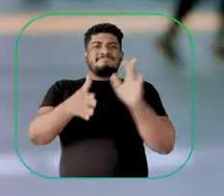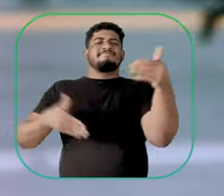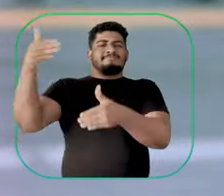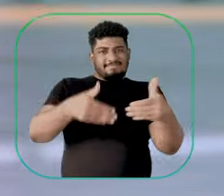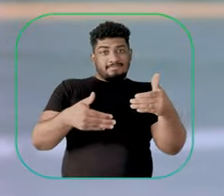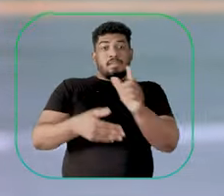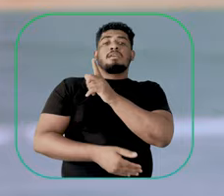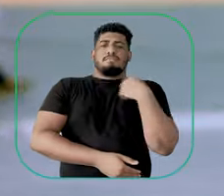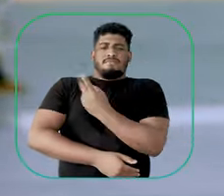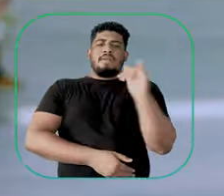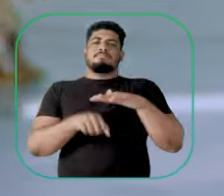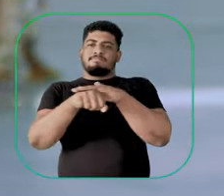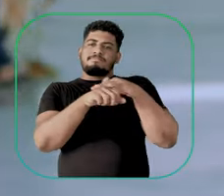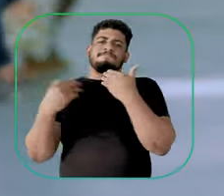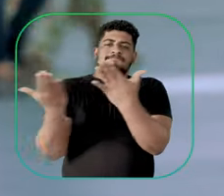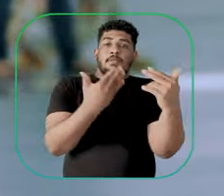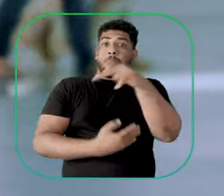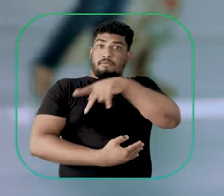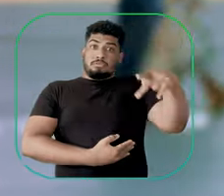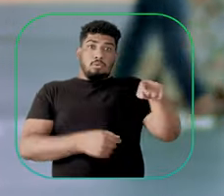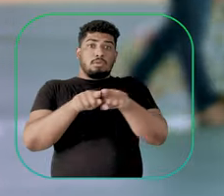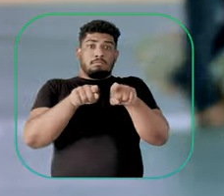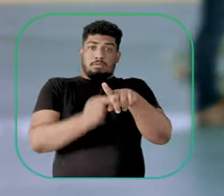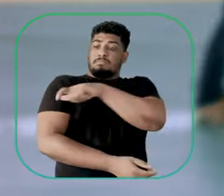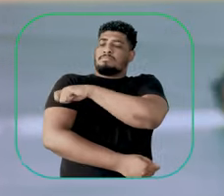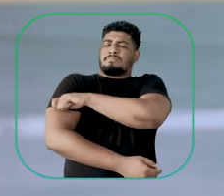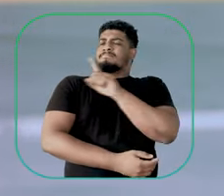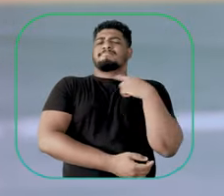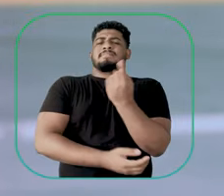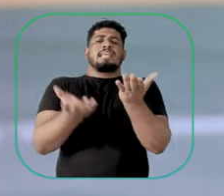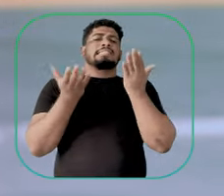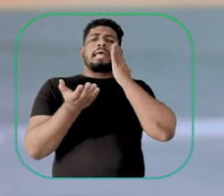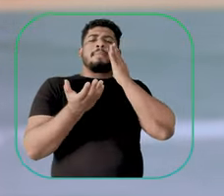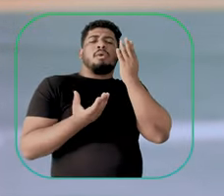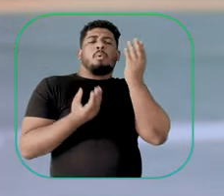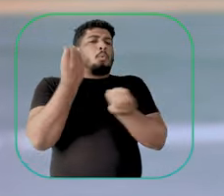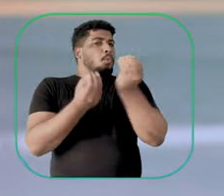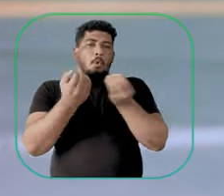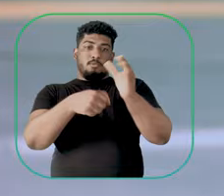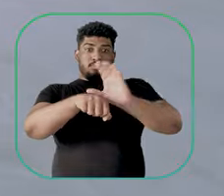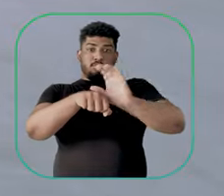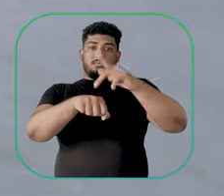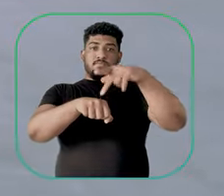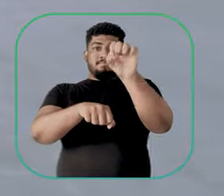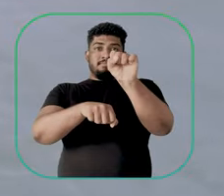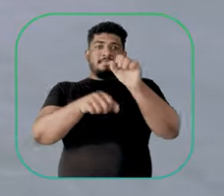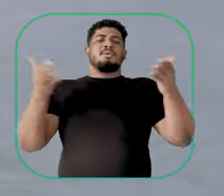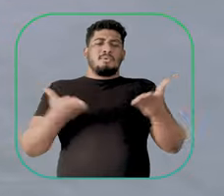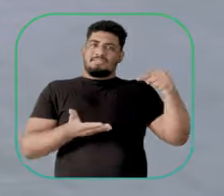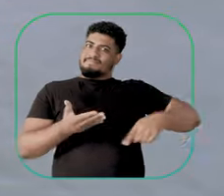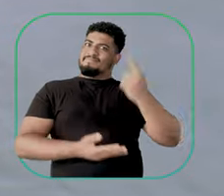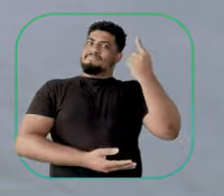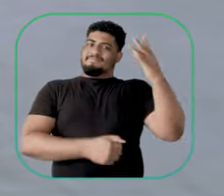conversar com professores e professoras e estudantes para descobrir como são nossas pós-graduações. E neste